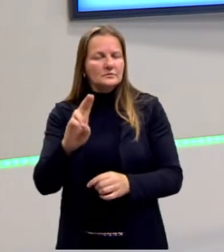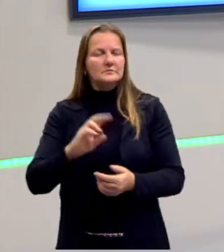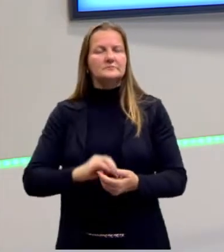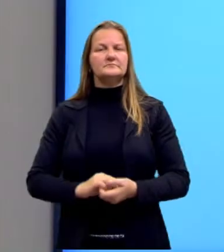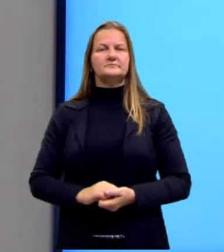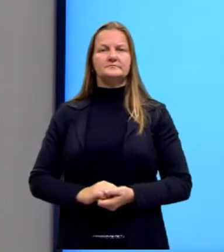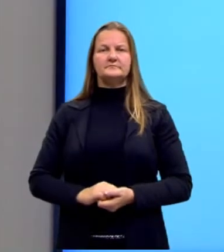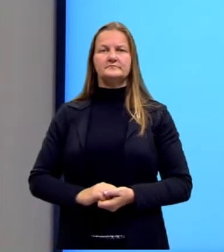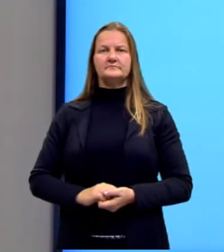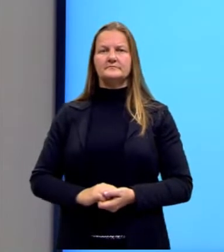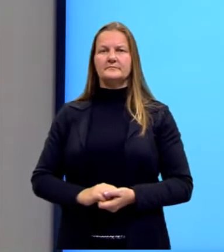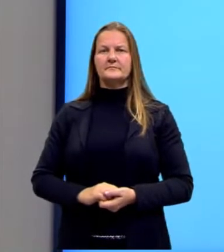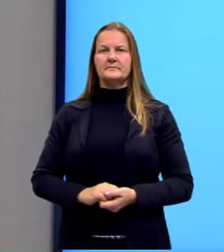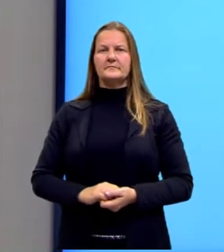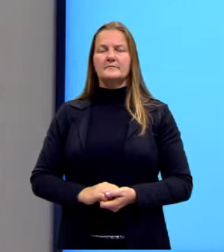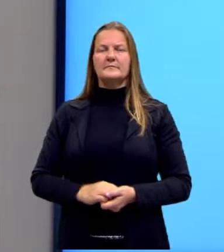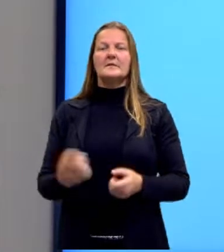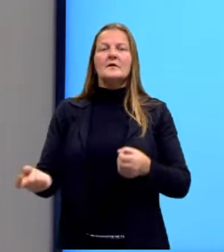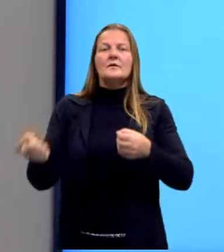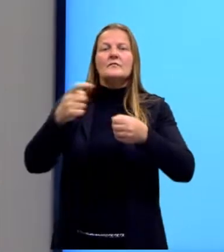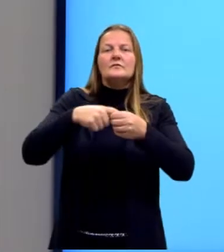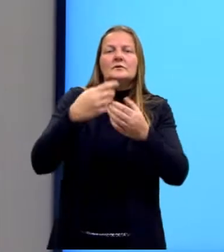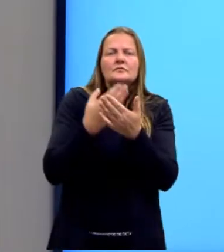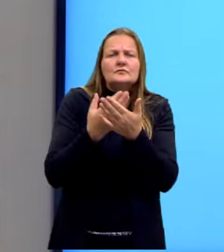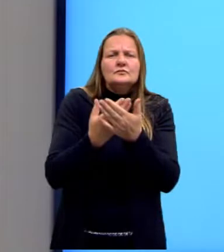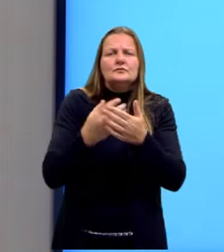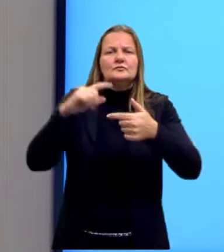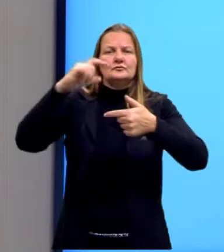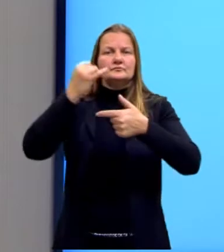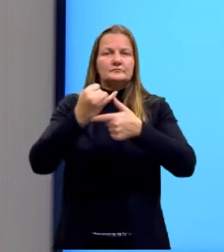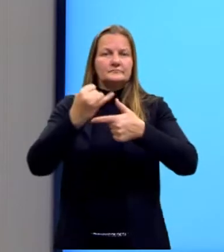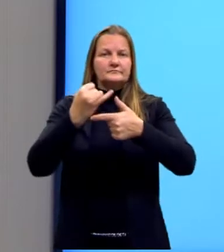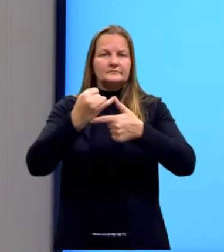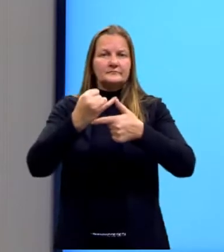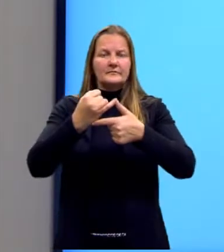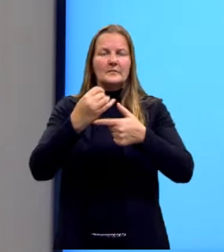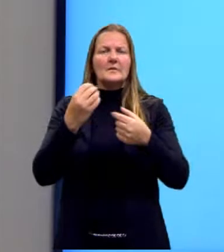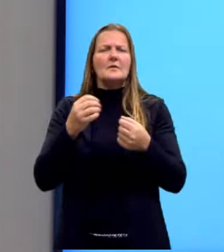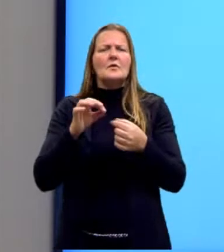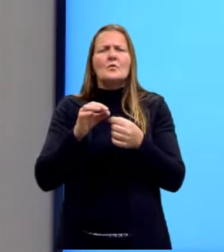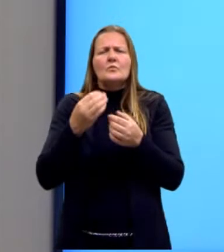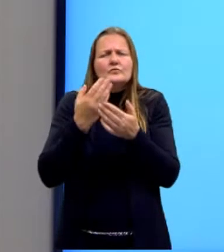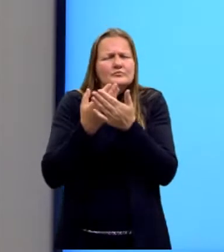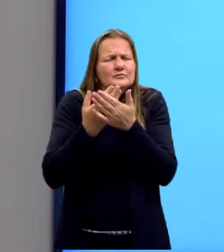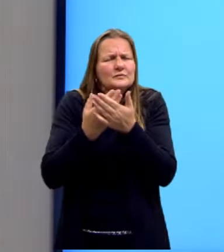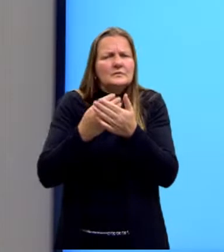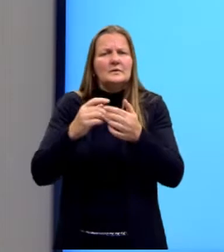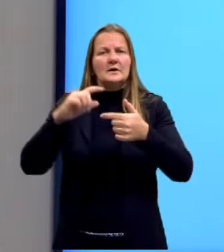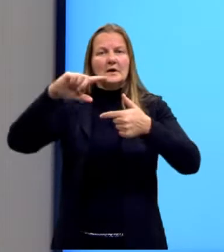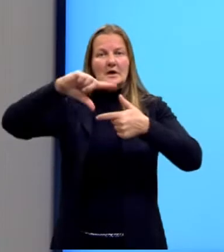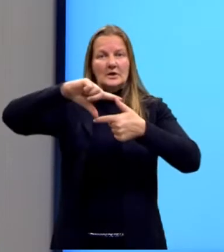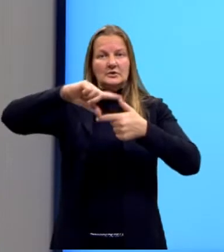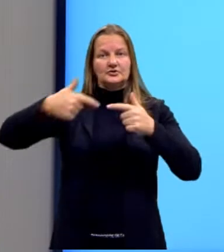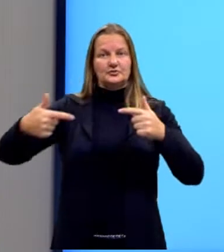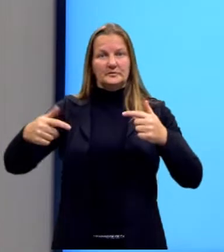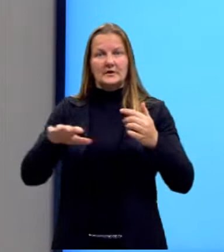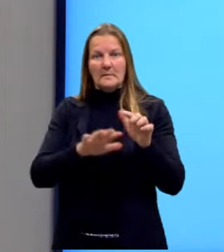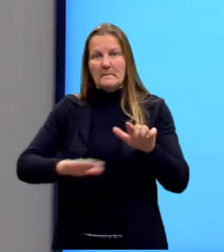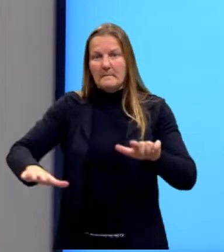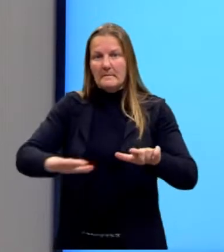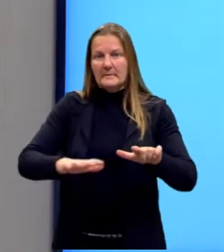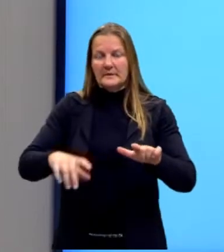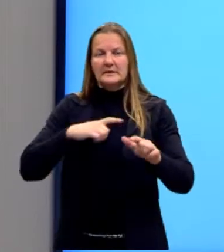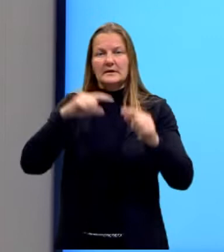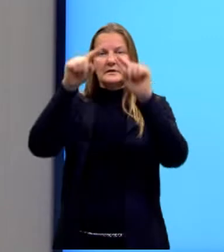Então, voltando aqui para o estudo da trigonometria. Ao longo dos estudos da geometria plana, o triângulo